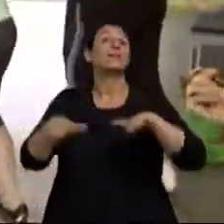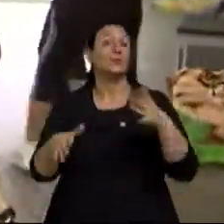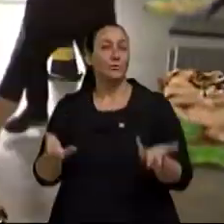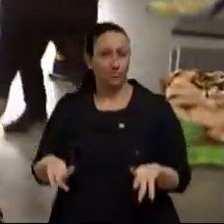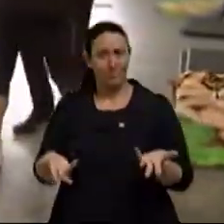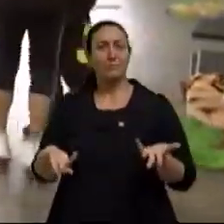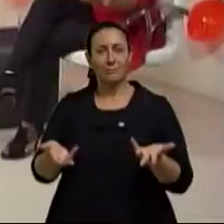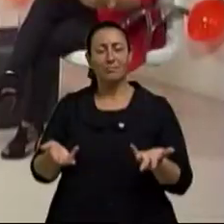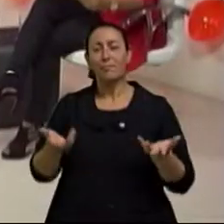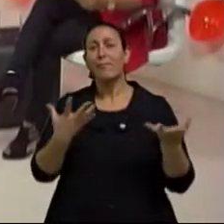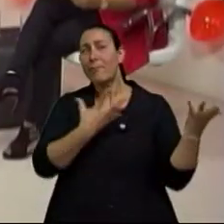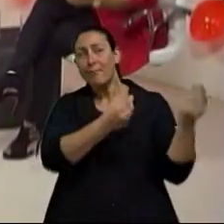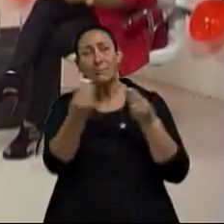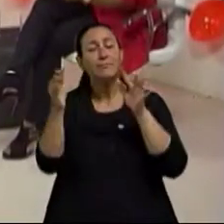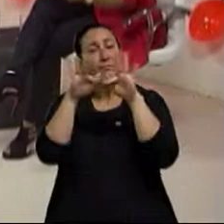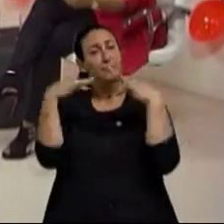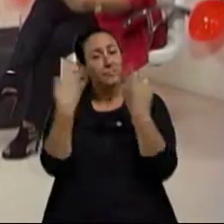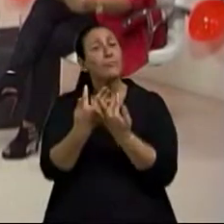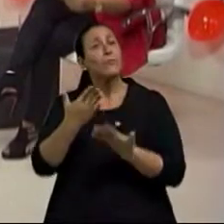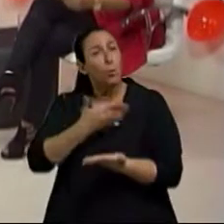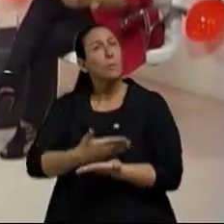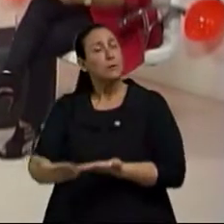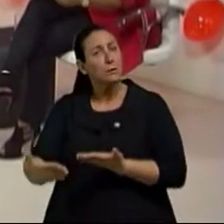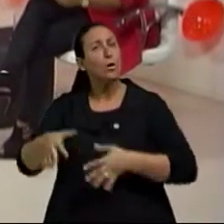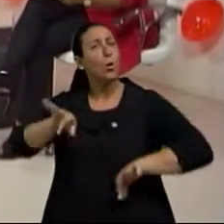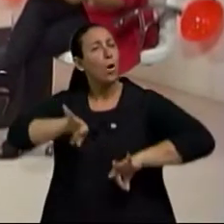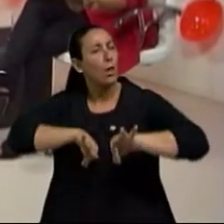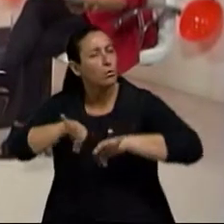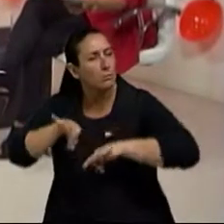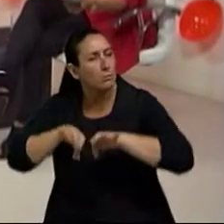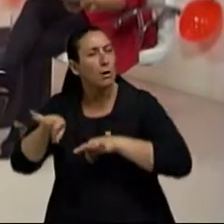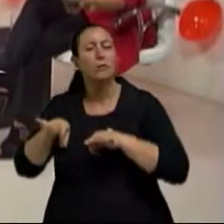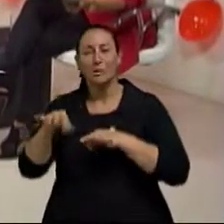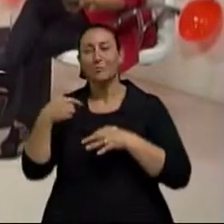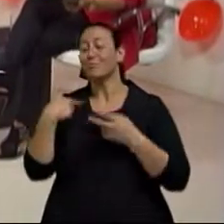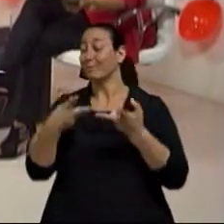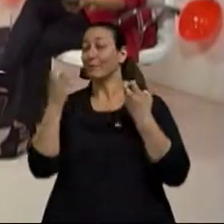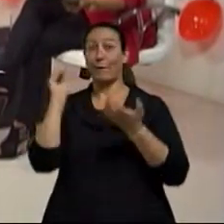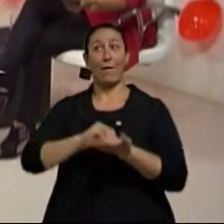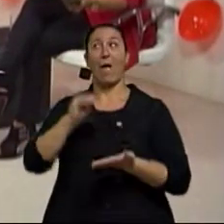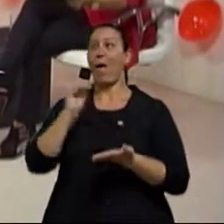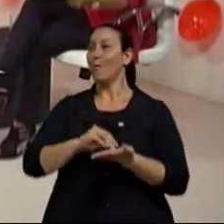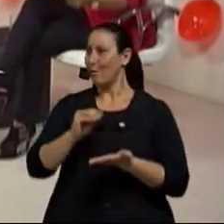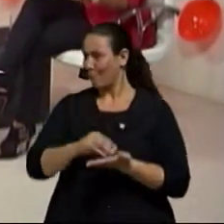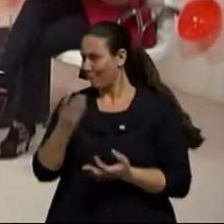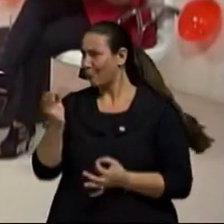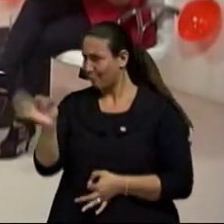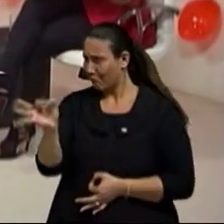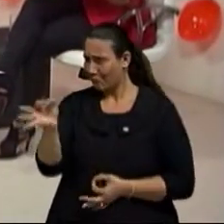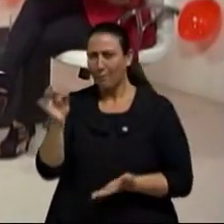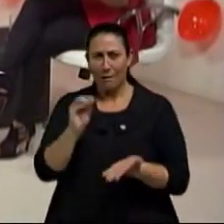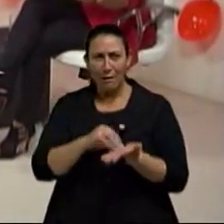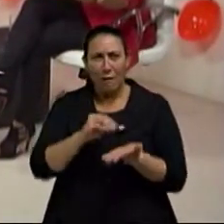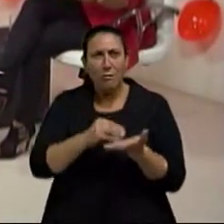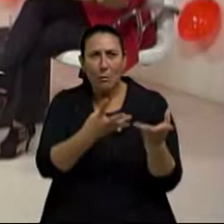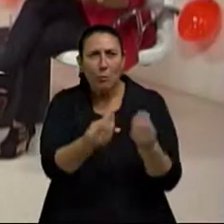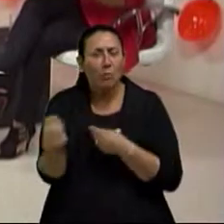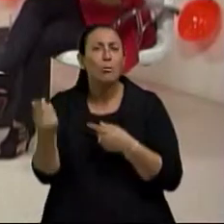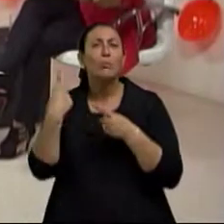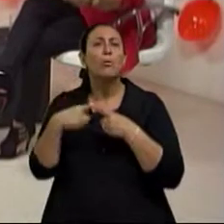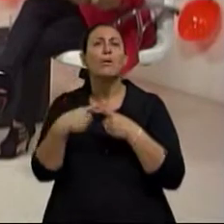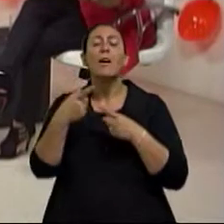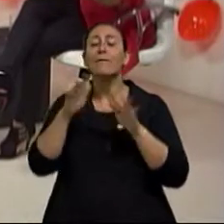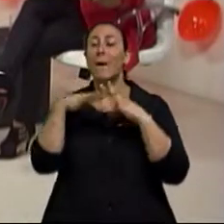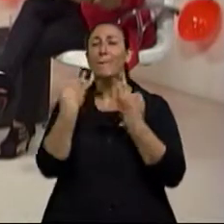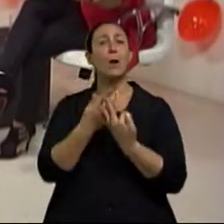família já está tentando se reorganizar. E isso ainda tem uma carência muito grande, né, doutor? As famílias não estavam preparadas